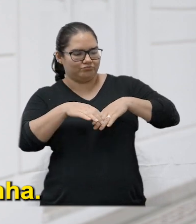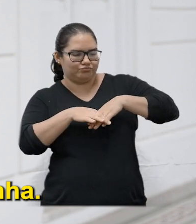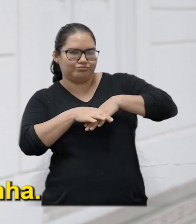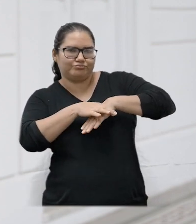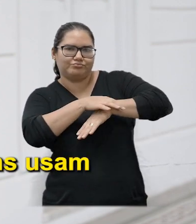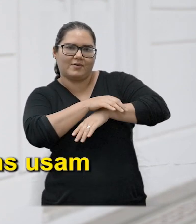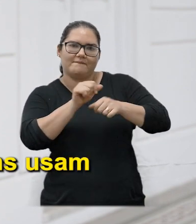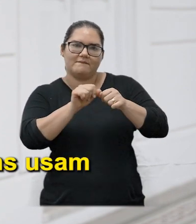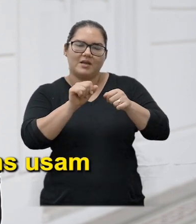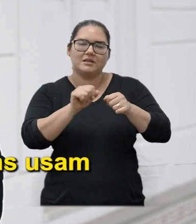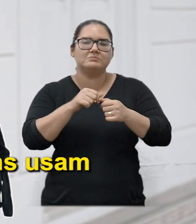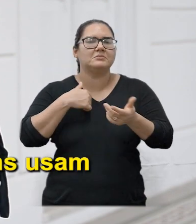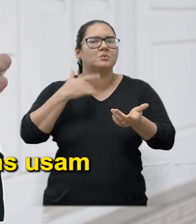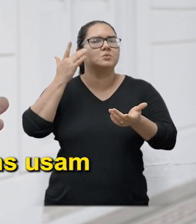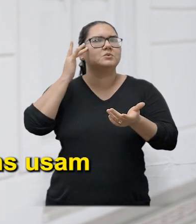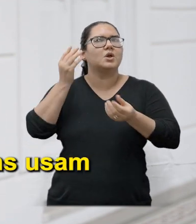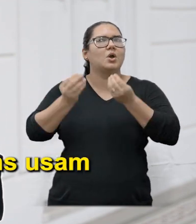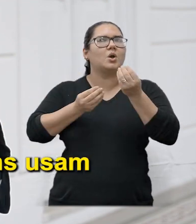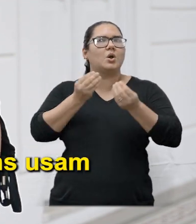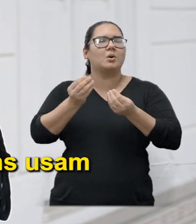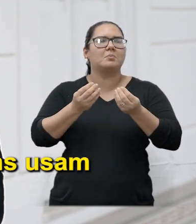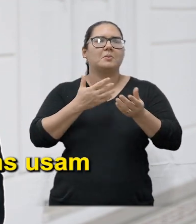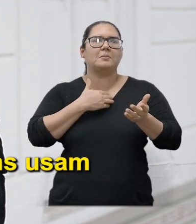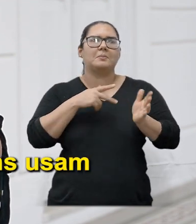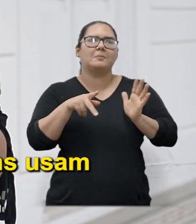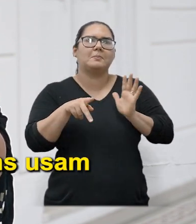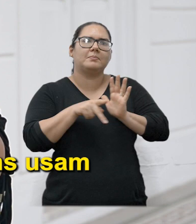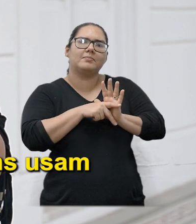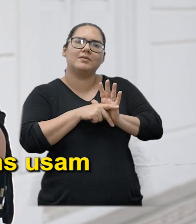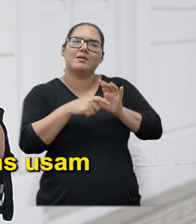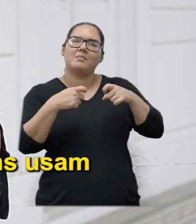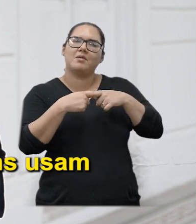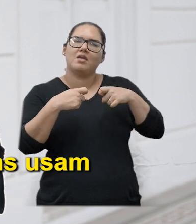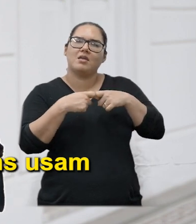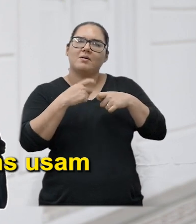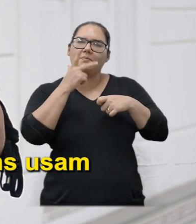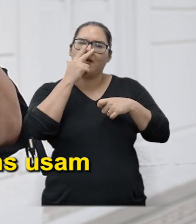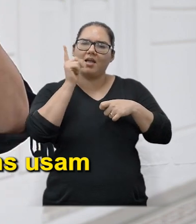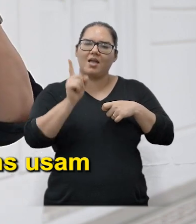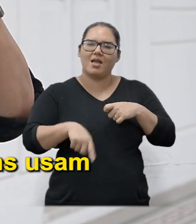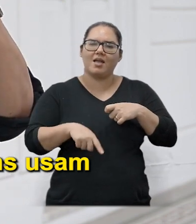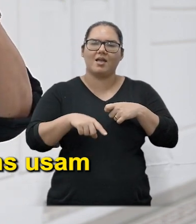É uma dessas meias sociais Finas que os homens usam Para eventos